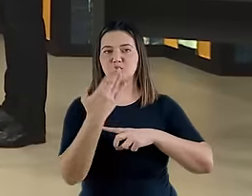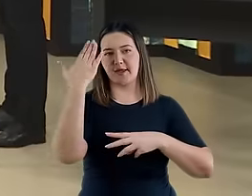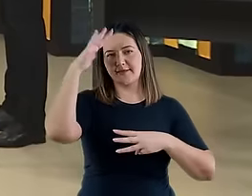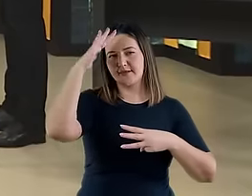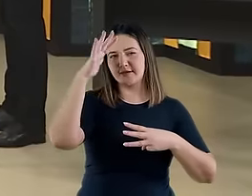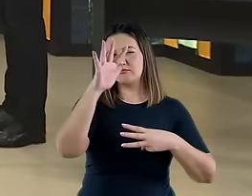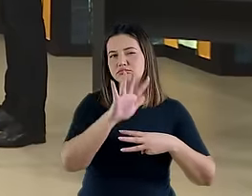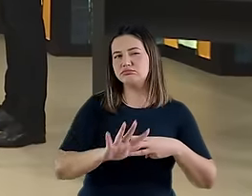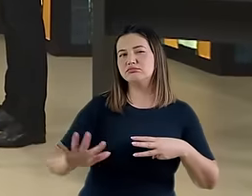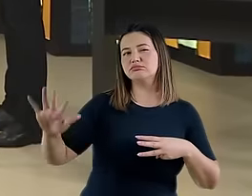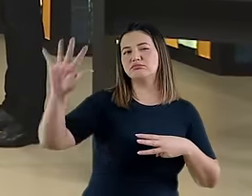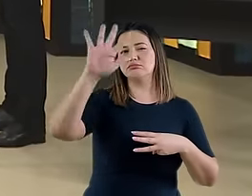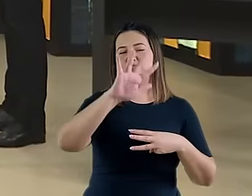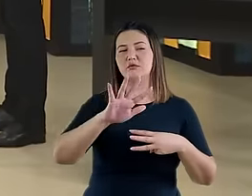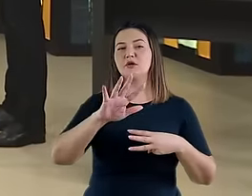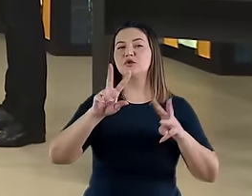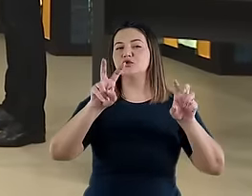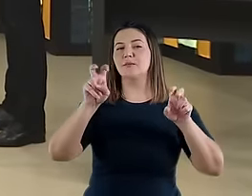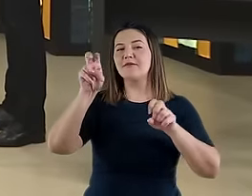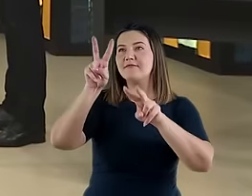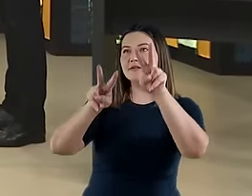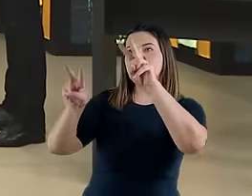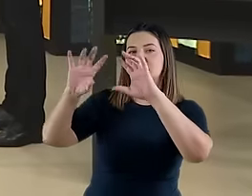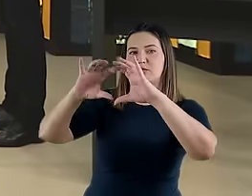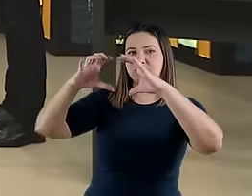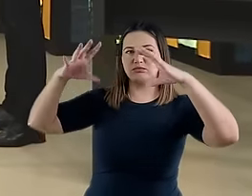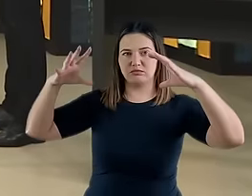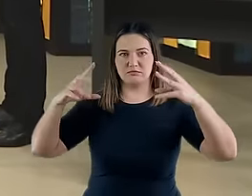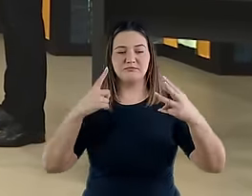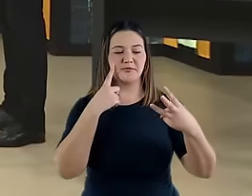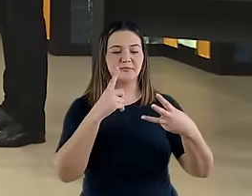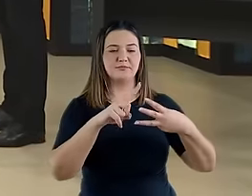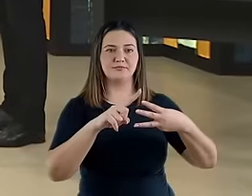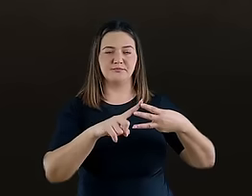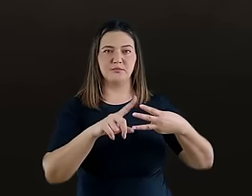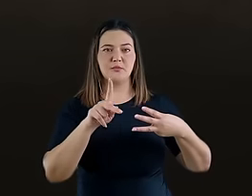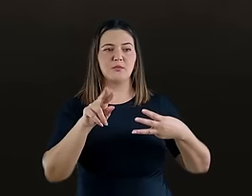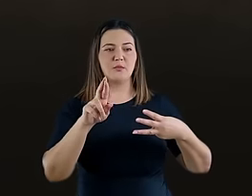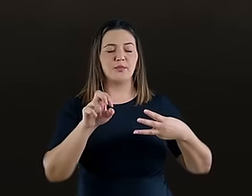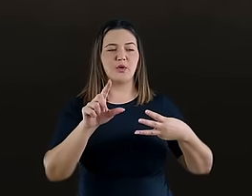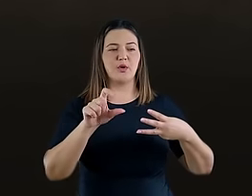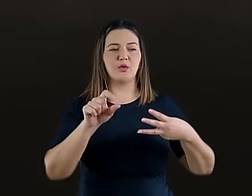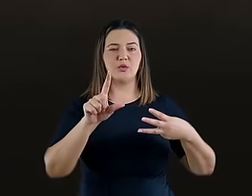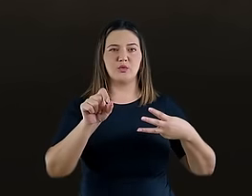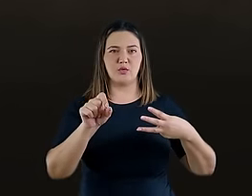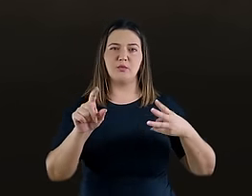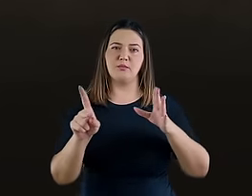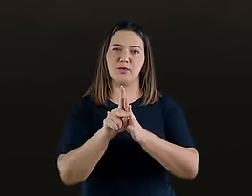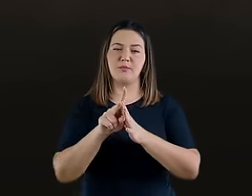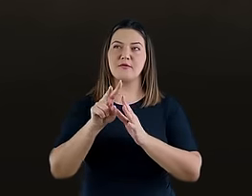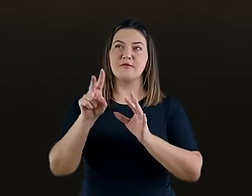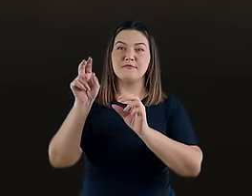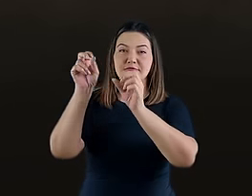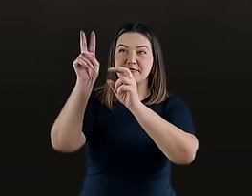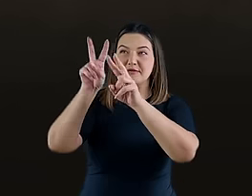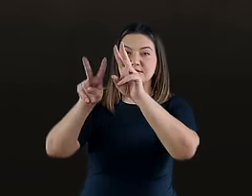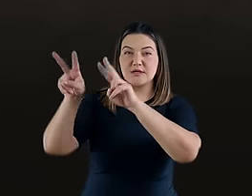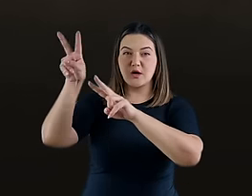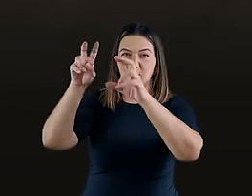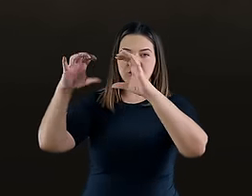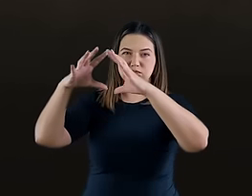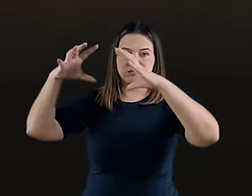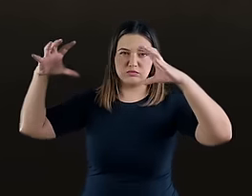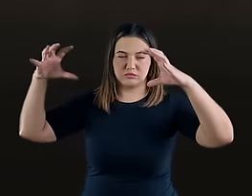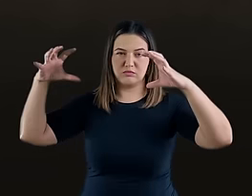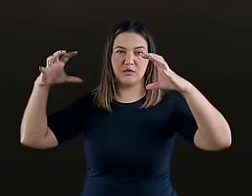ver o contorno de toda a última visão do livro de Daniel. São estas, o prólogo e a visão final de Daniel, que está